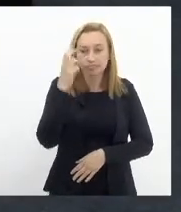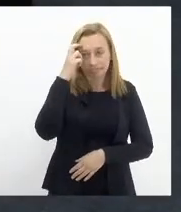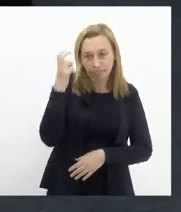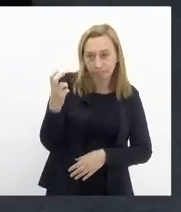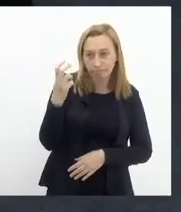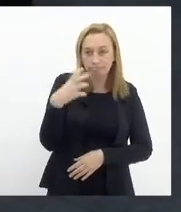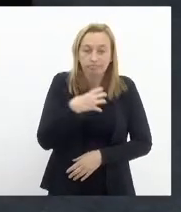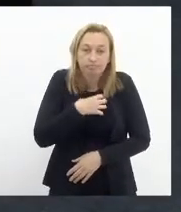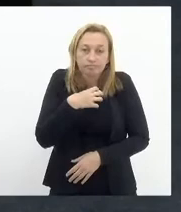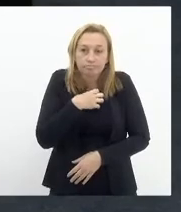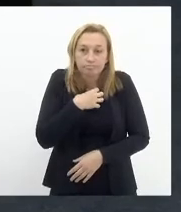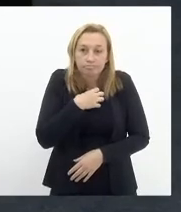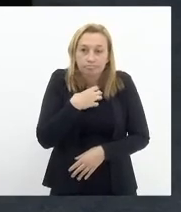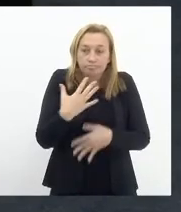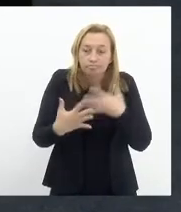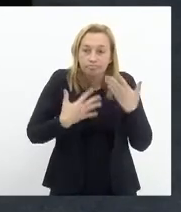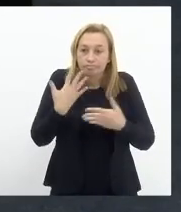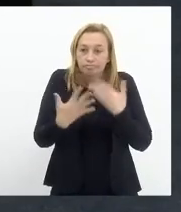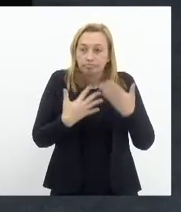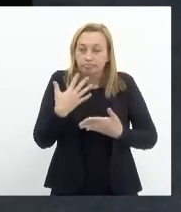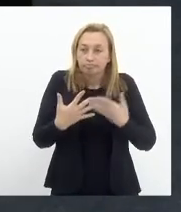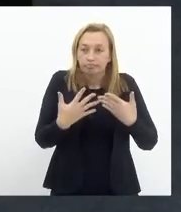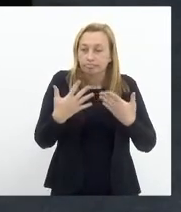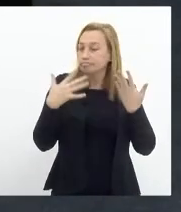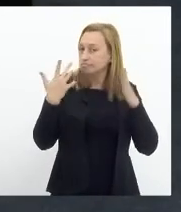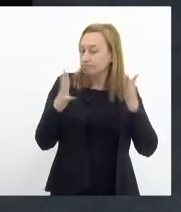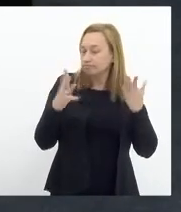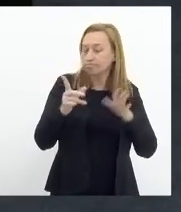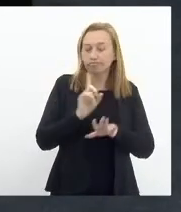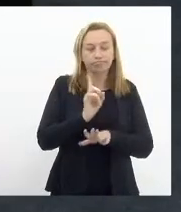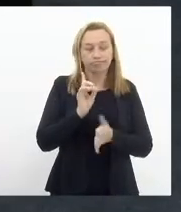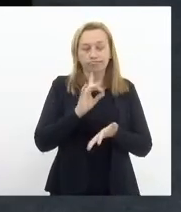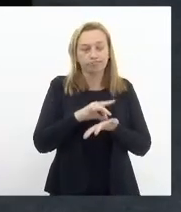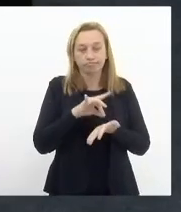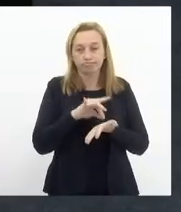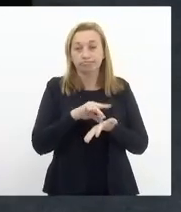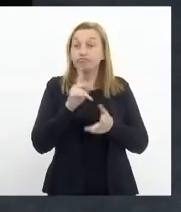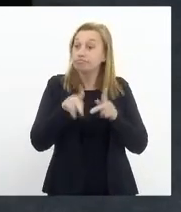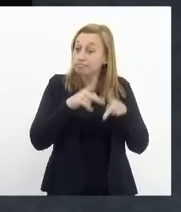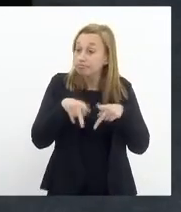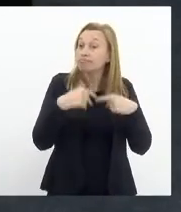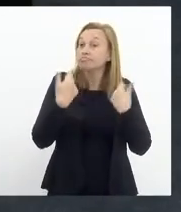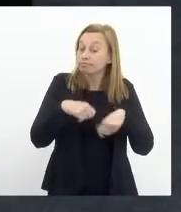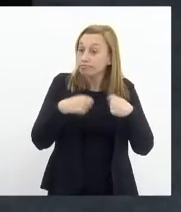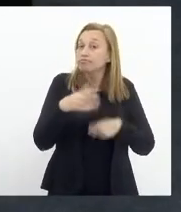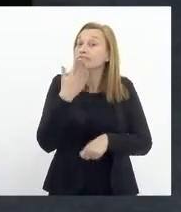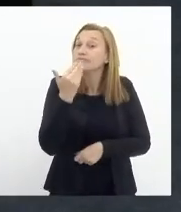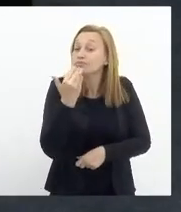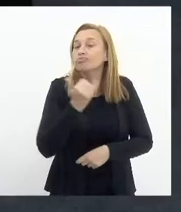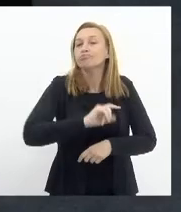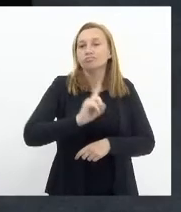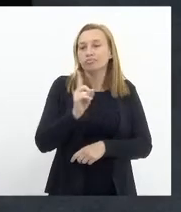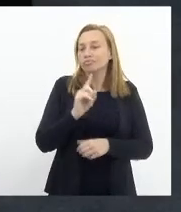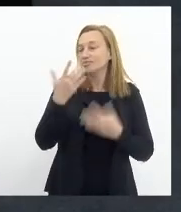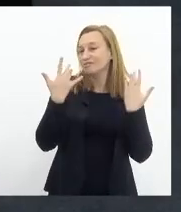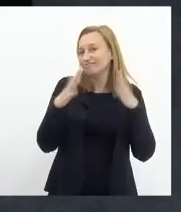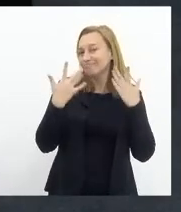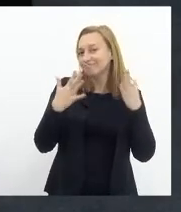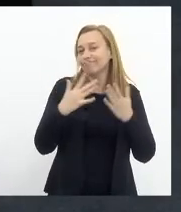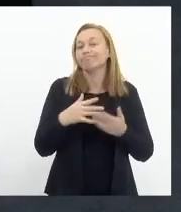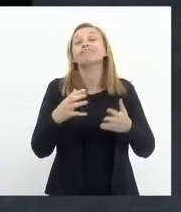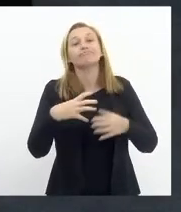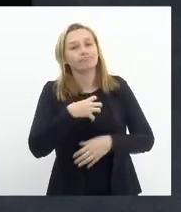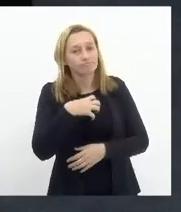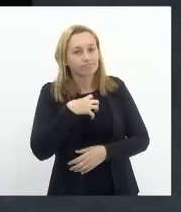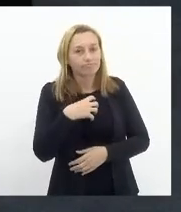se sentia satisfeita com aplausos na verdade o povo precisa de comida e não de aplausos então